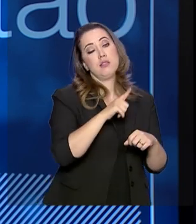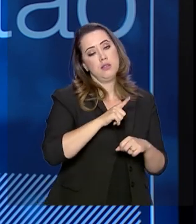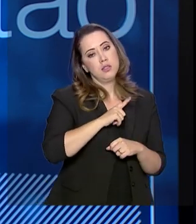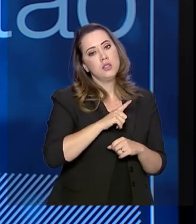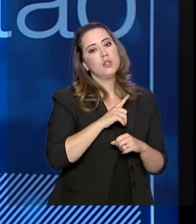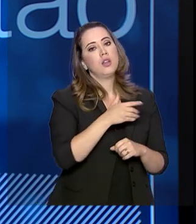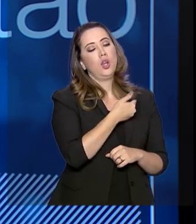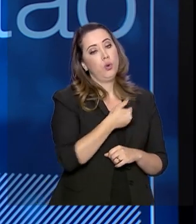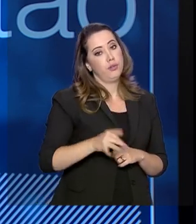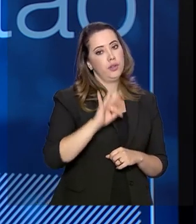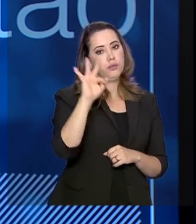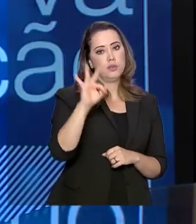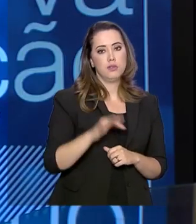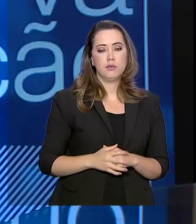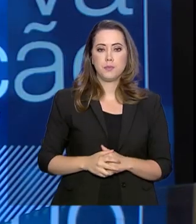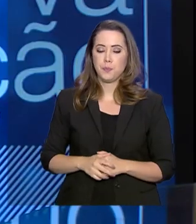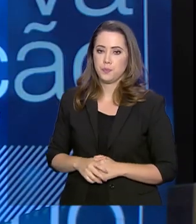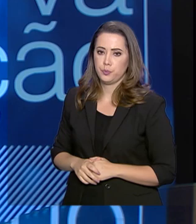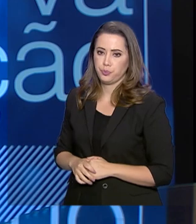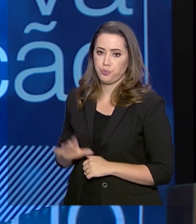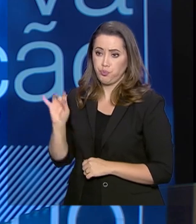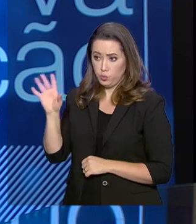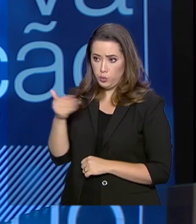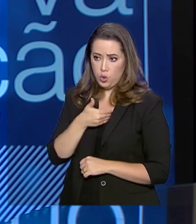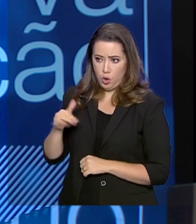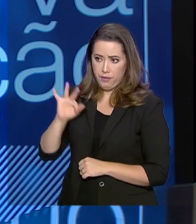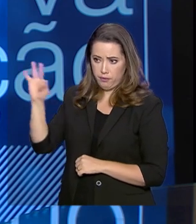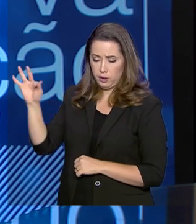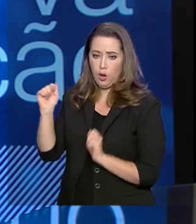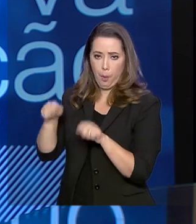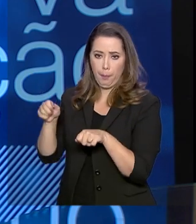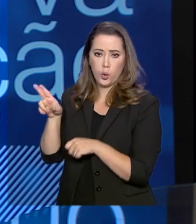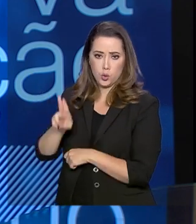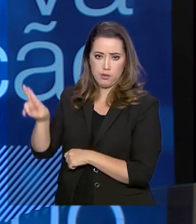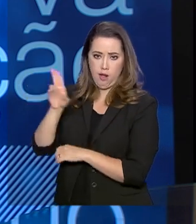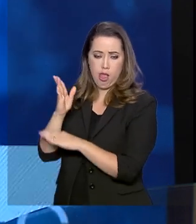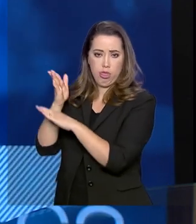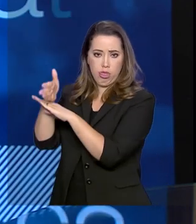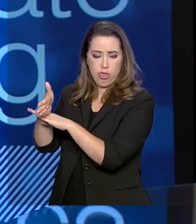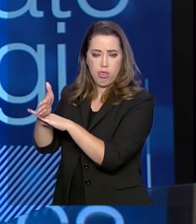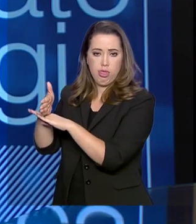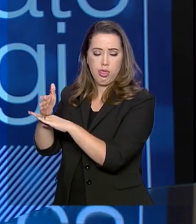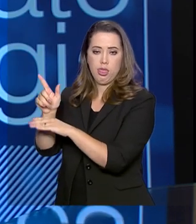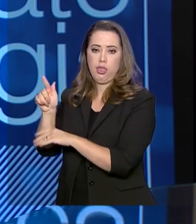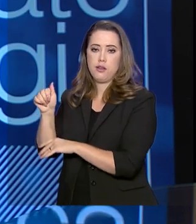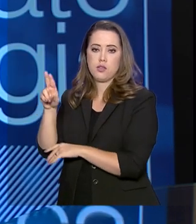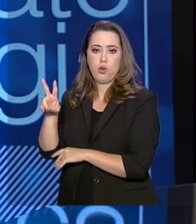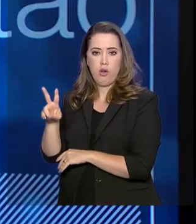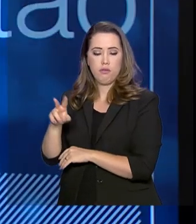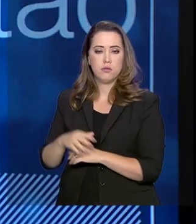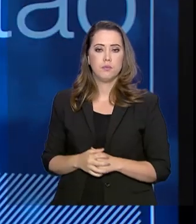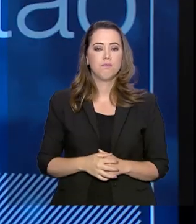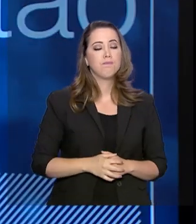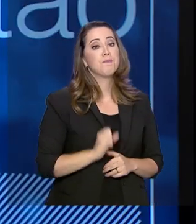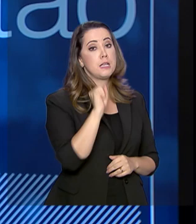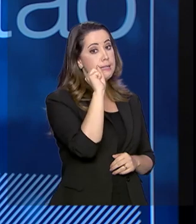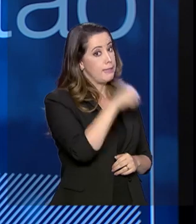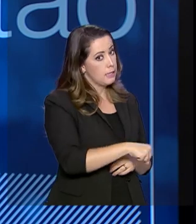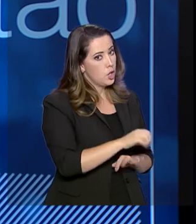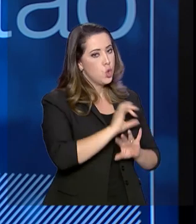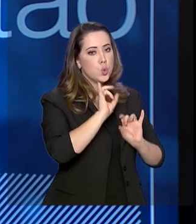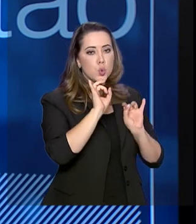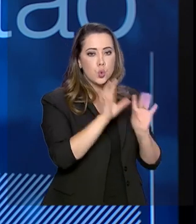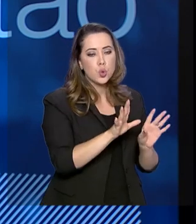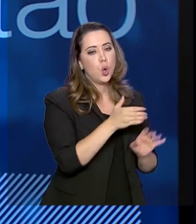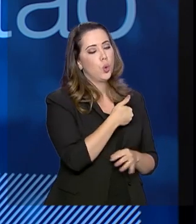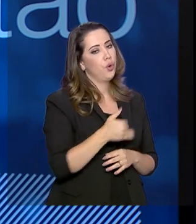órgãos federais. Apenas servidores federais podem desfrutar do TaxiGorge? Sim, é uma solução para o